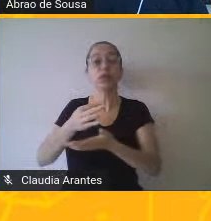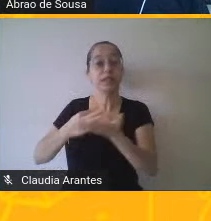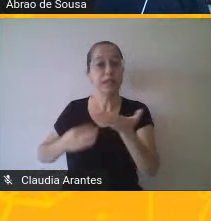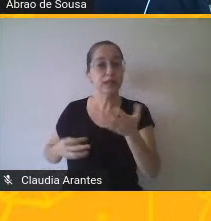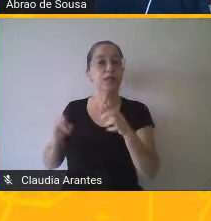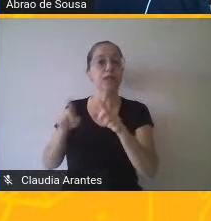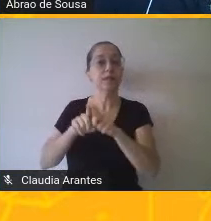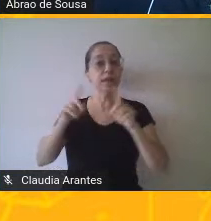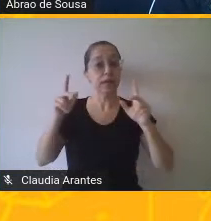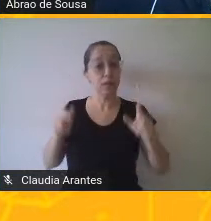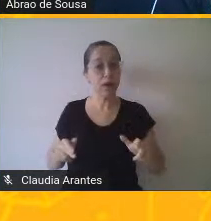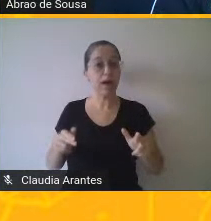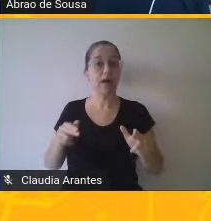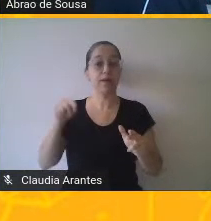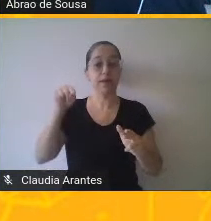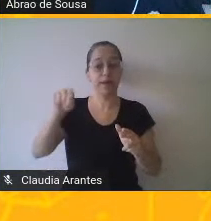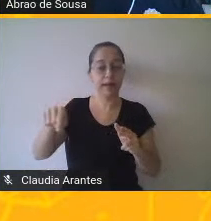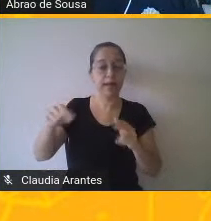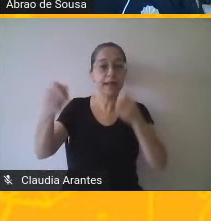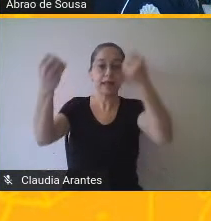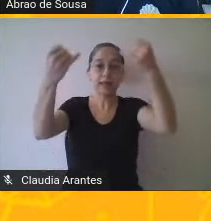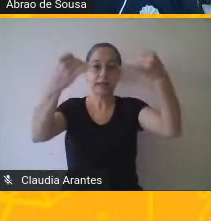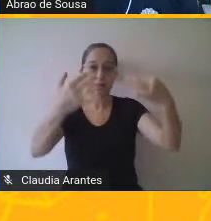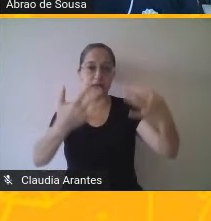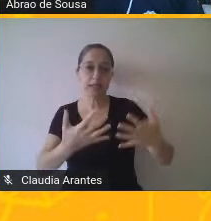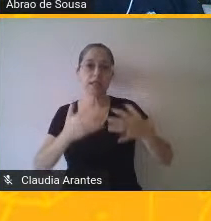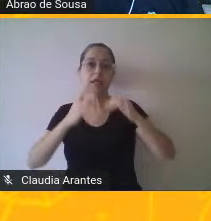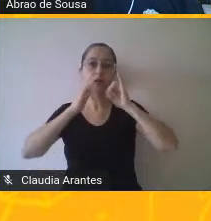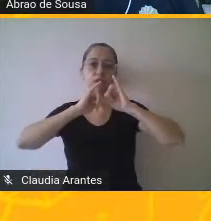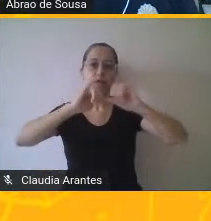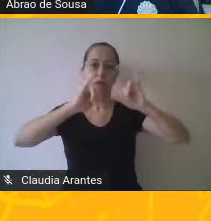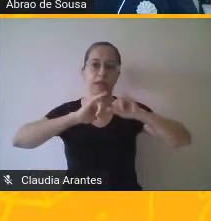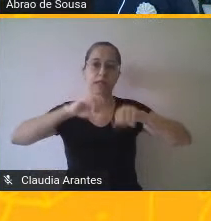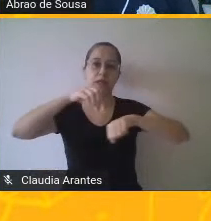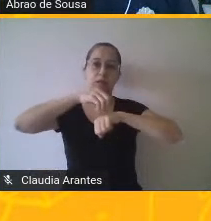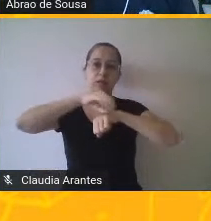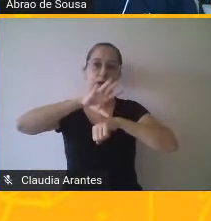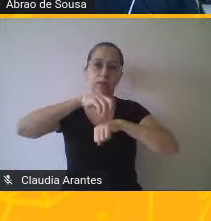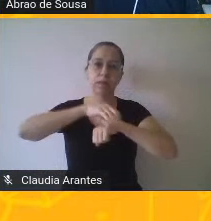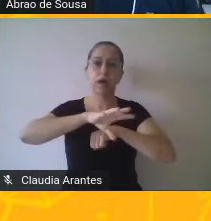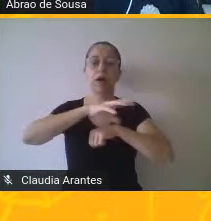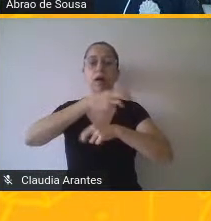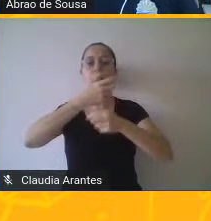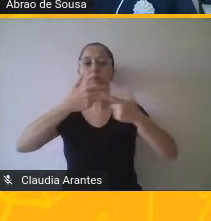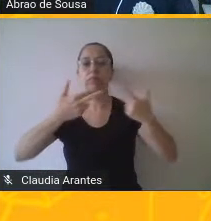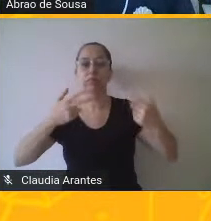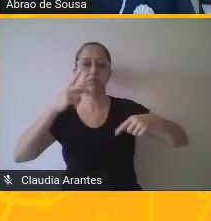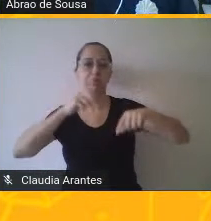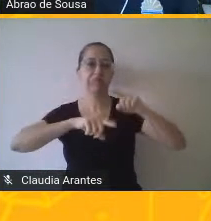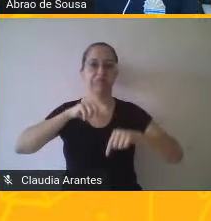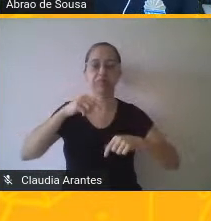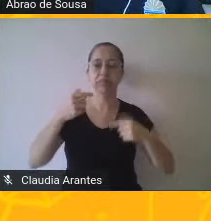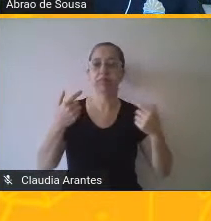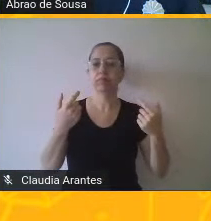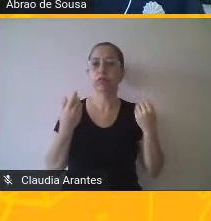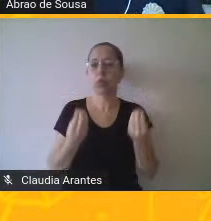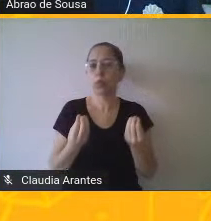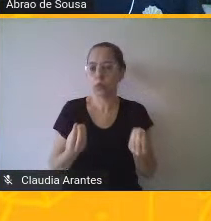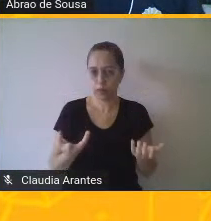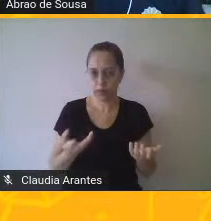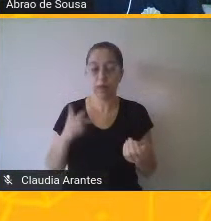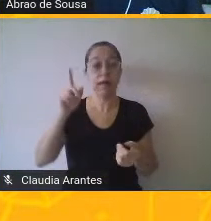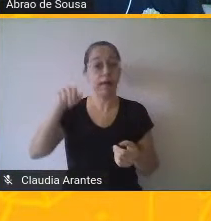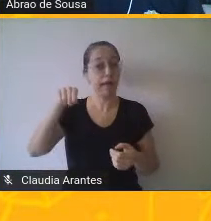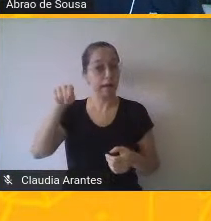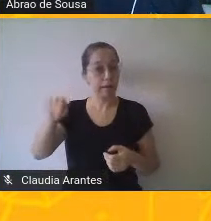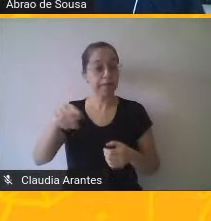estão no lugar de alguma informação, de algum objeto, de algum procedimento. as